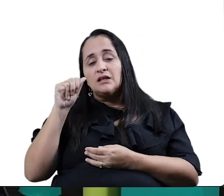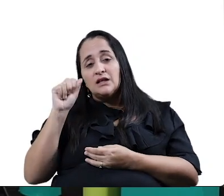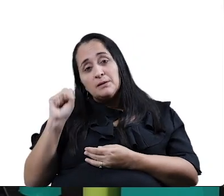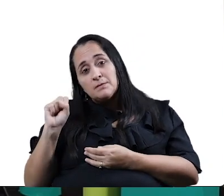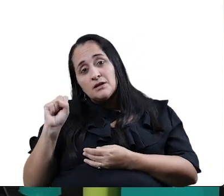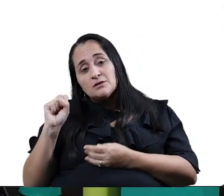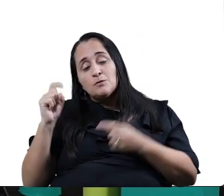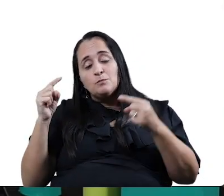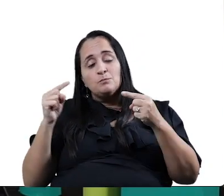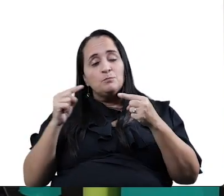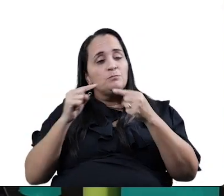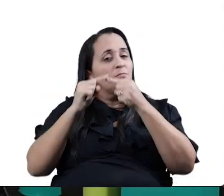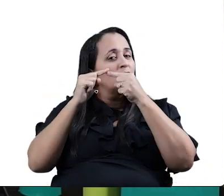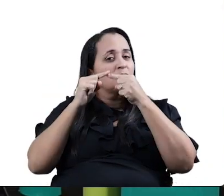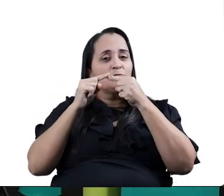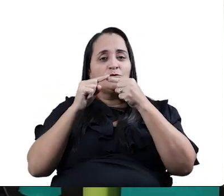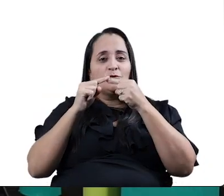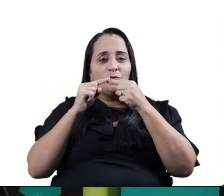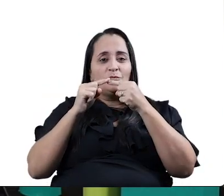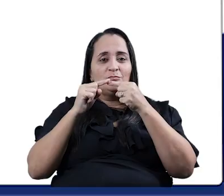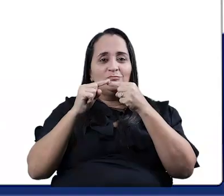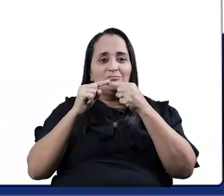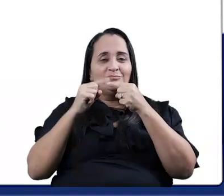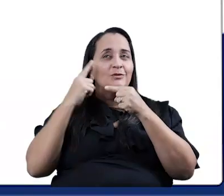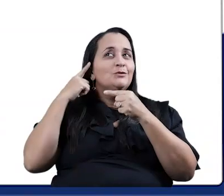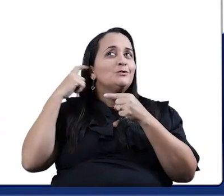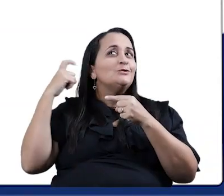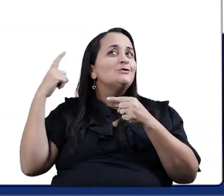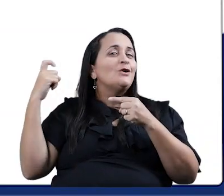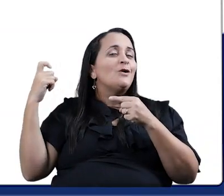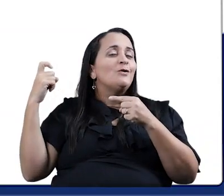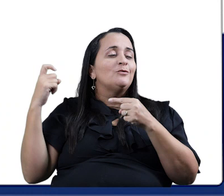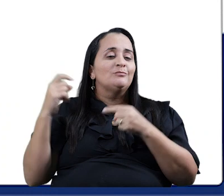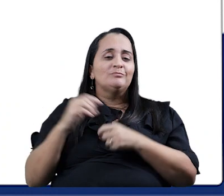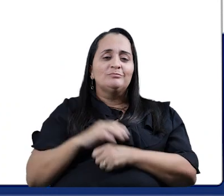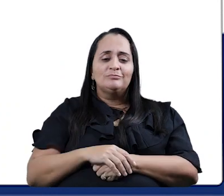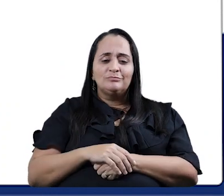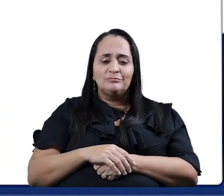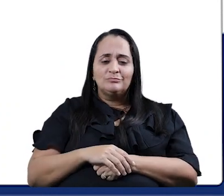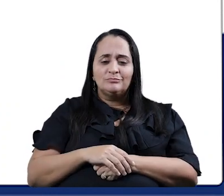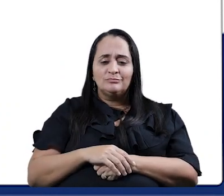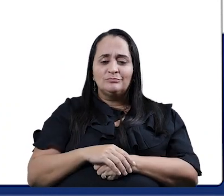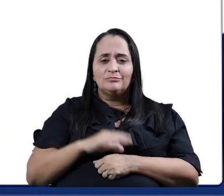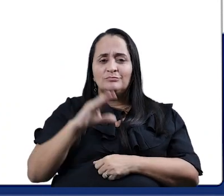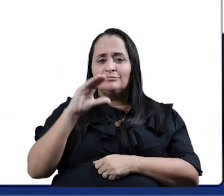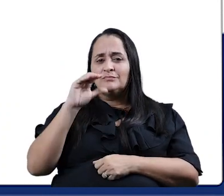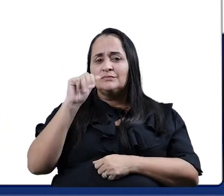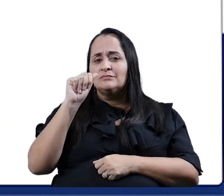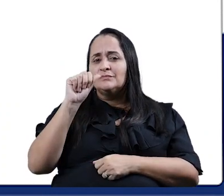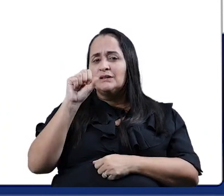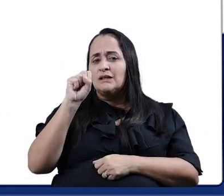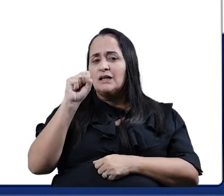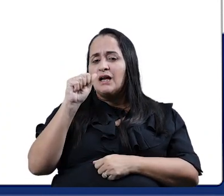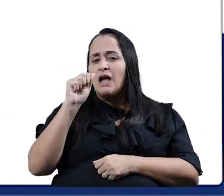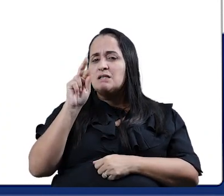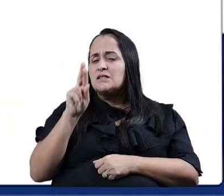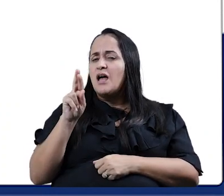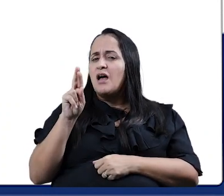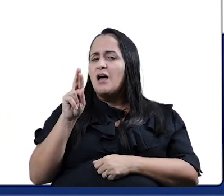que têm o mesmo som. E casar. Olha a palavra casar.